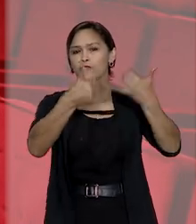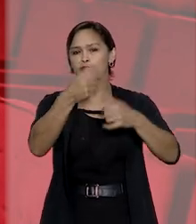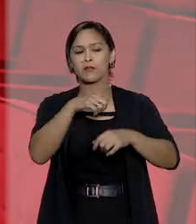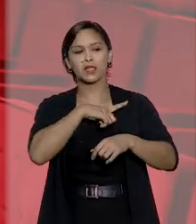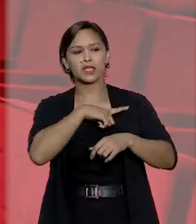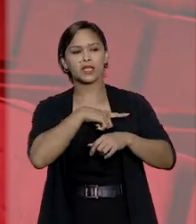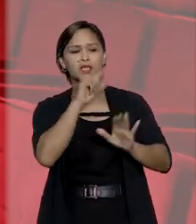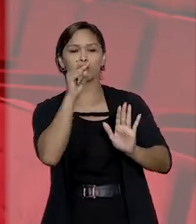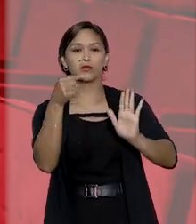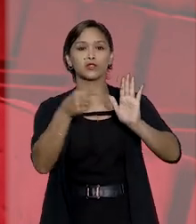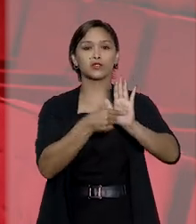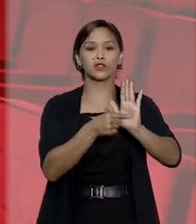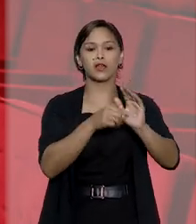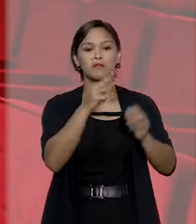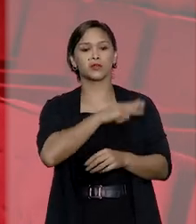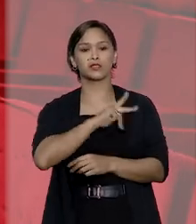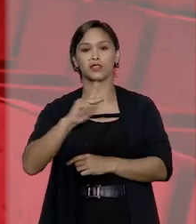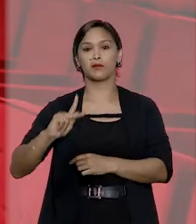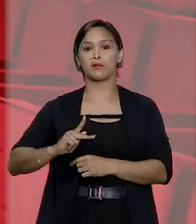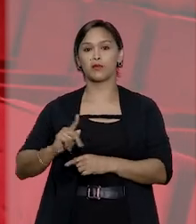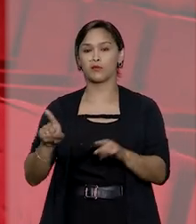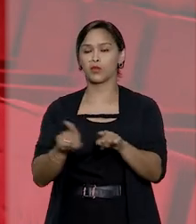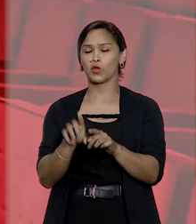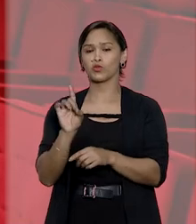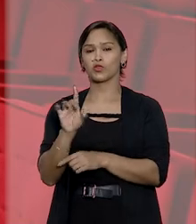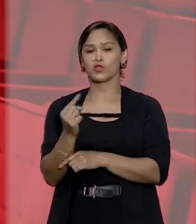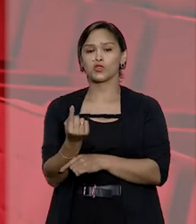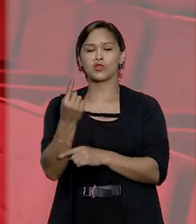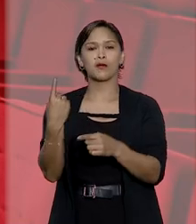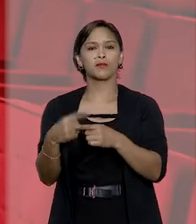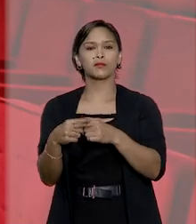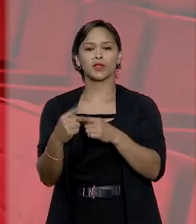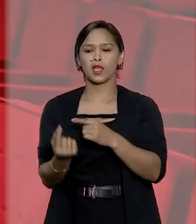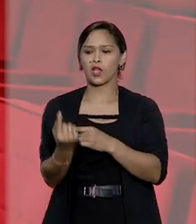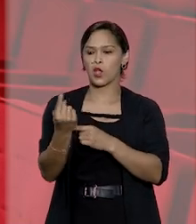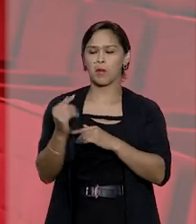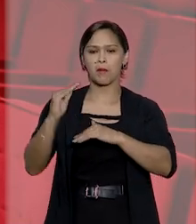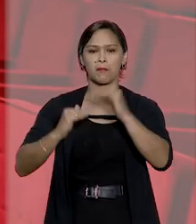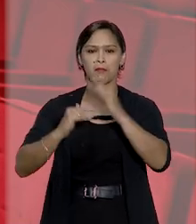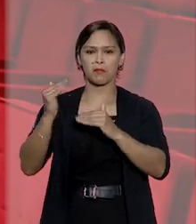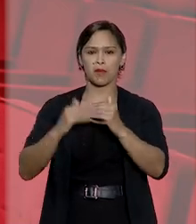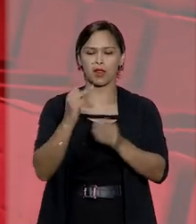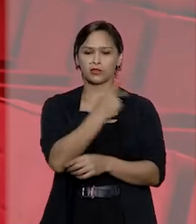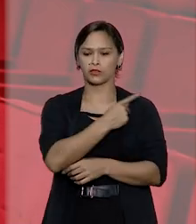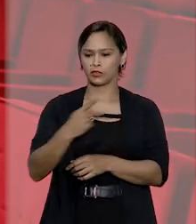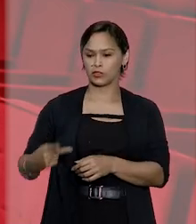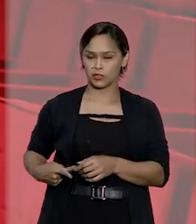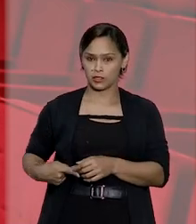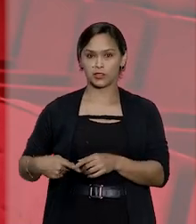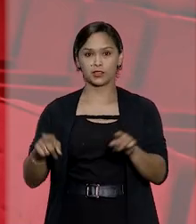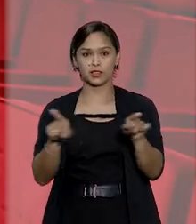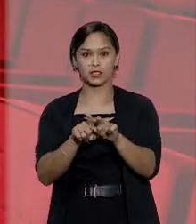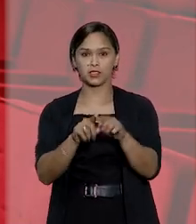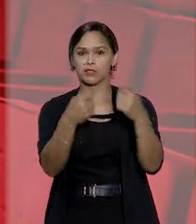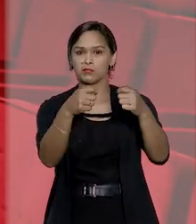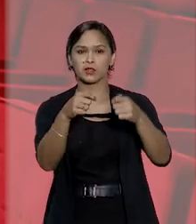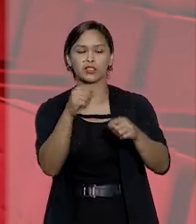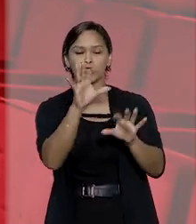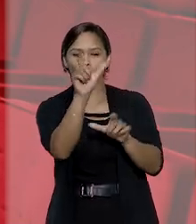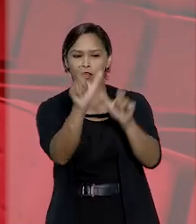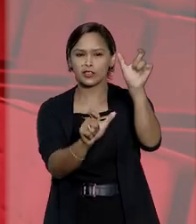teria sido denunciado pelo Ministério Público apenas em razão do exercício do cargo de presidente da Câmara, sem a necessária